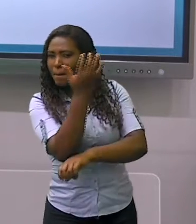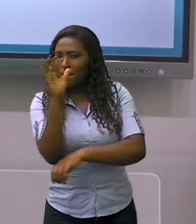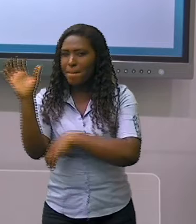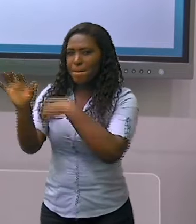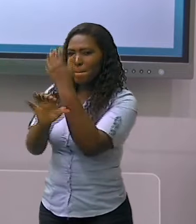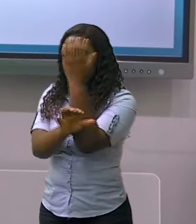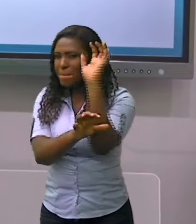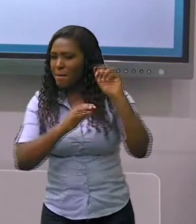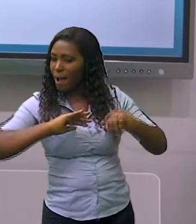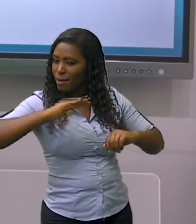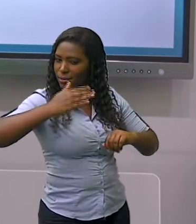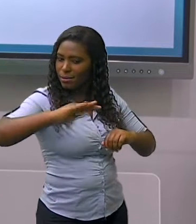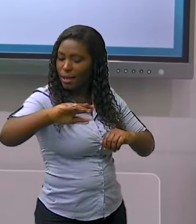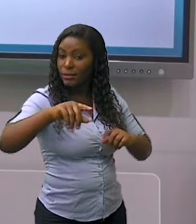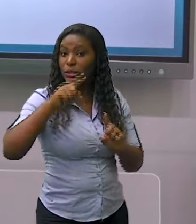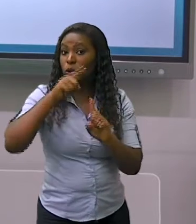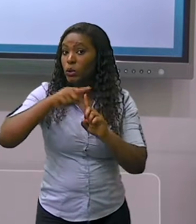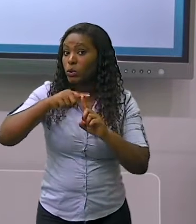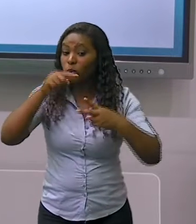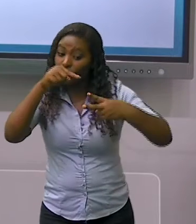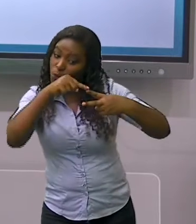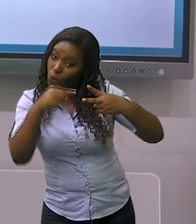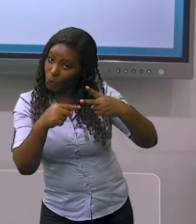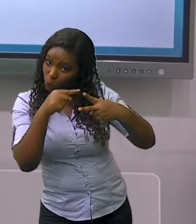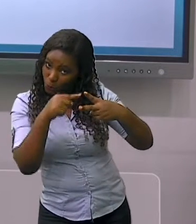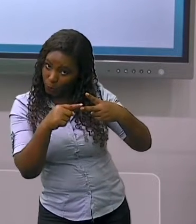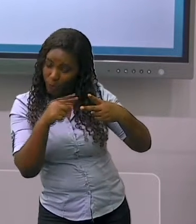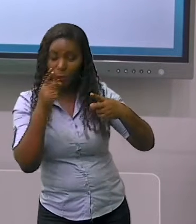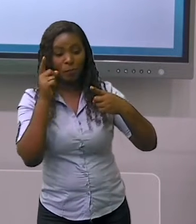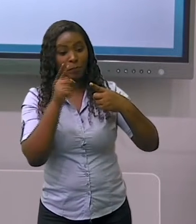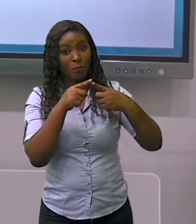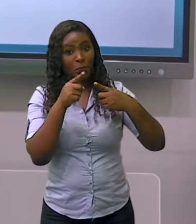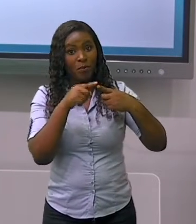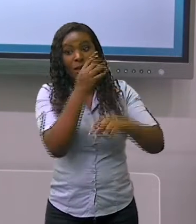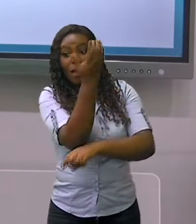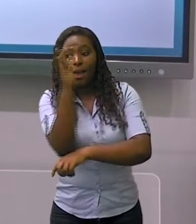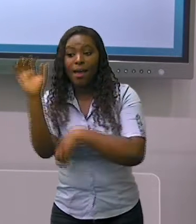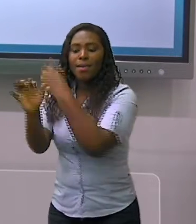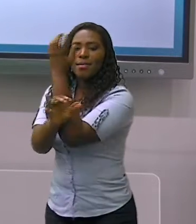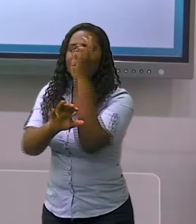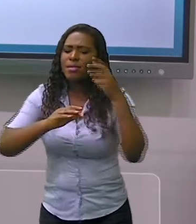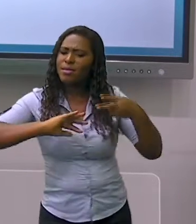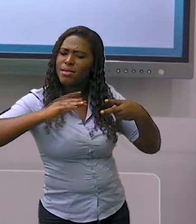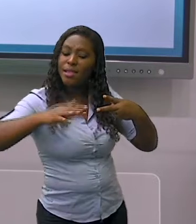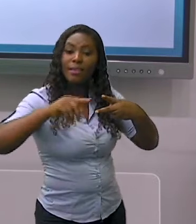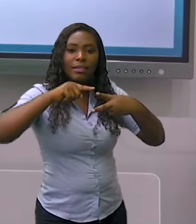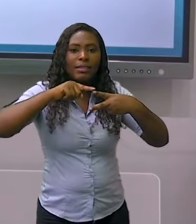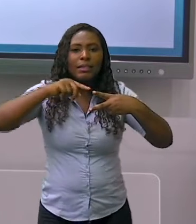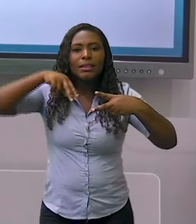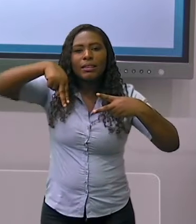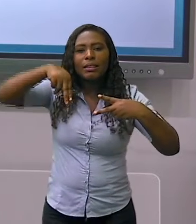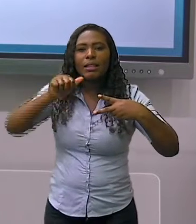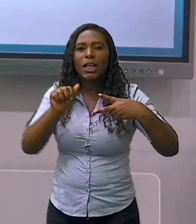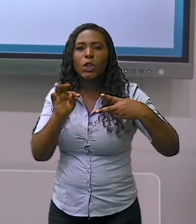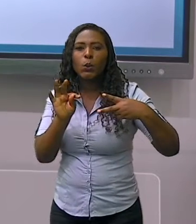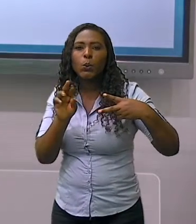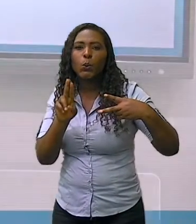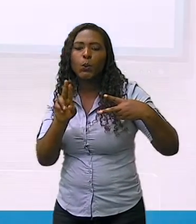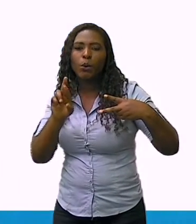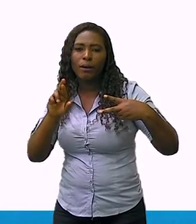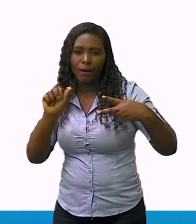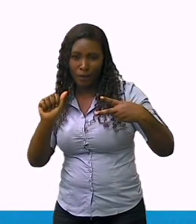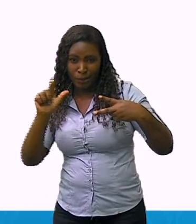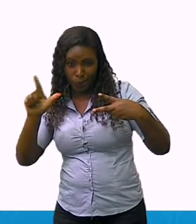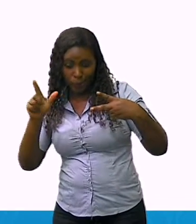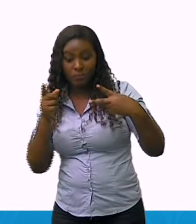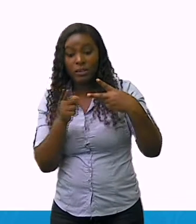dois tipos de elementos, os naturais e os culturais. Os elementos naturais